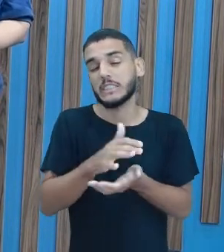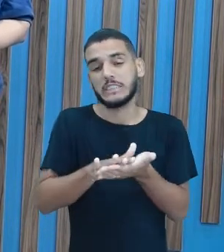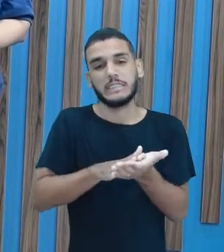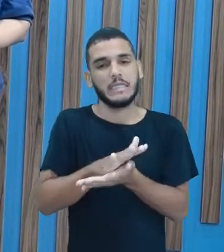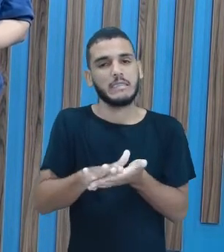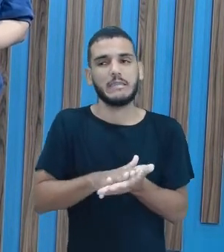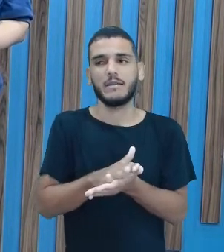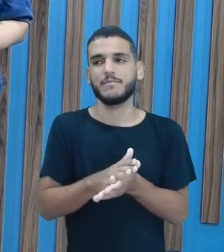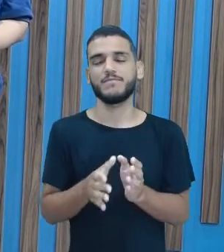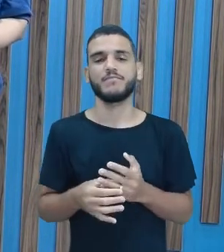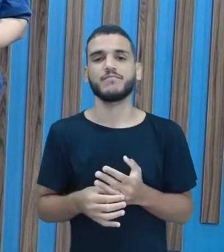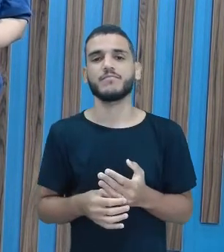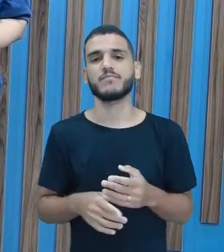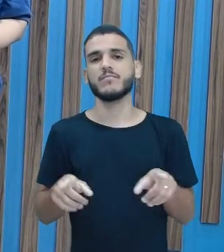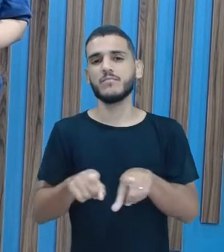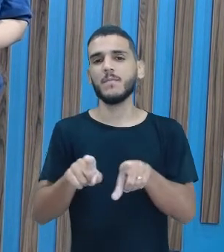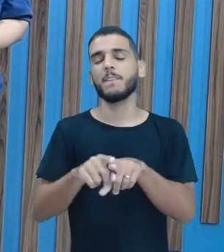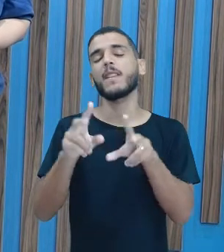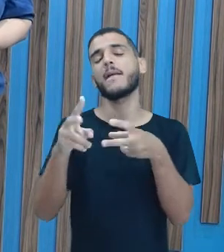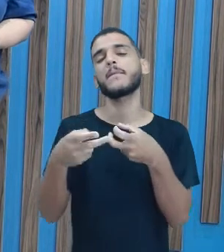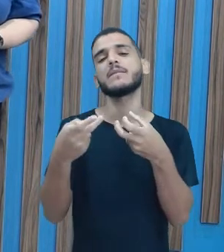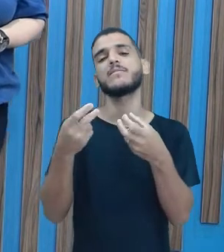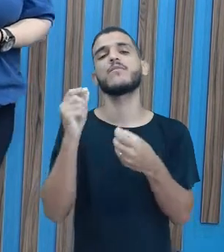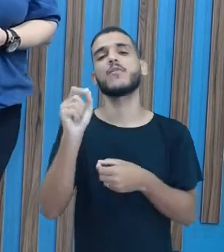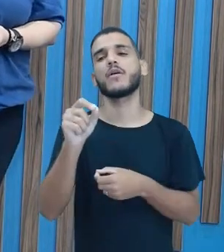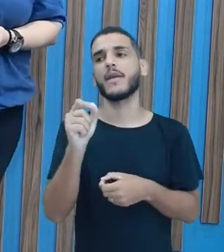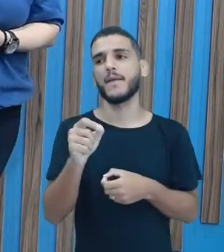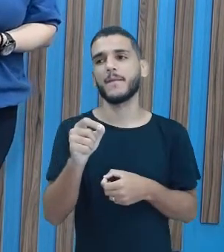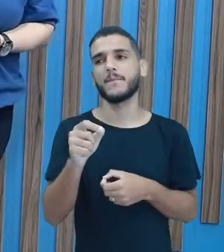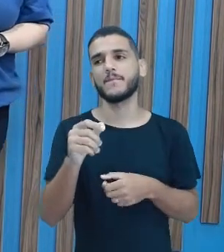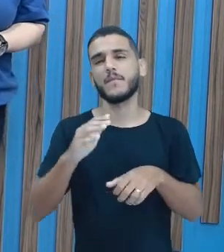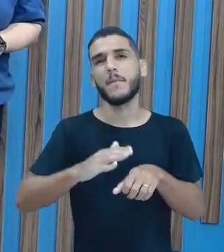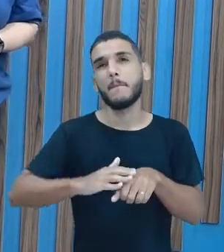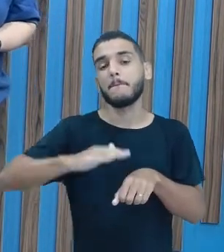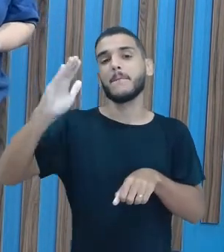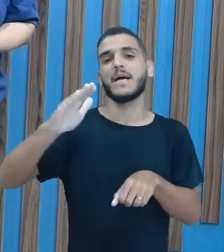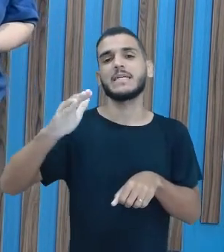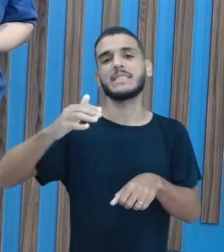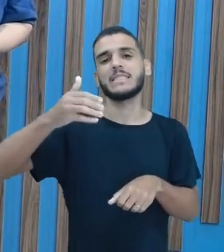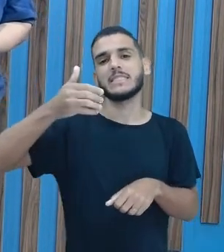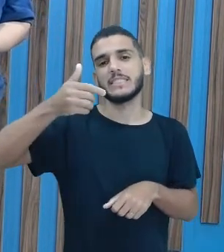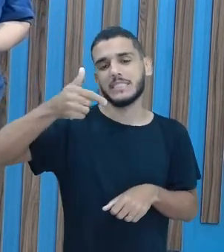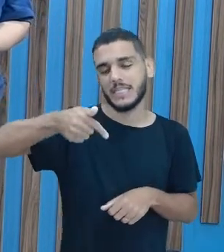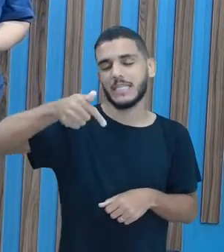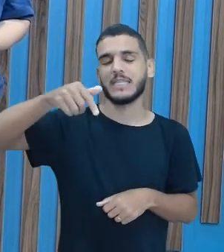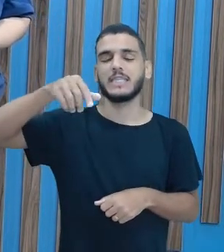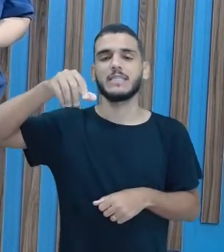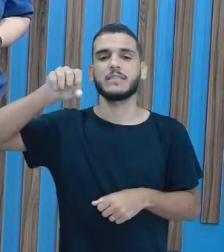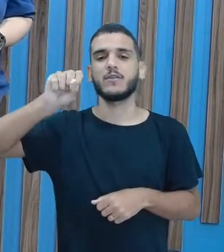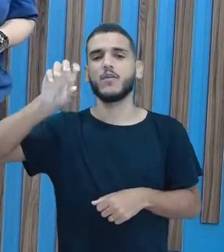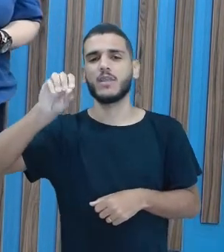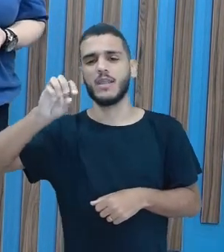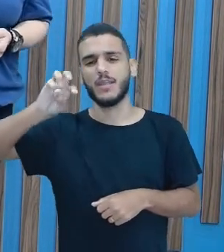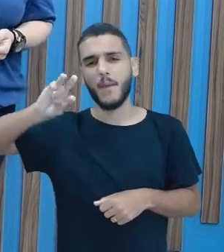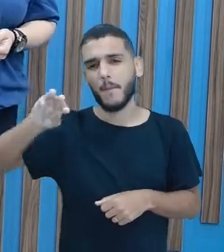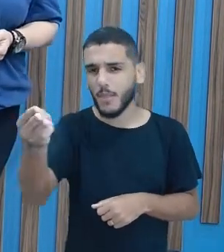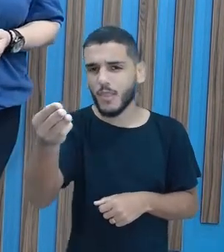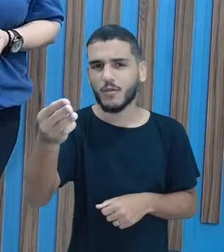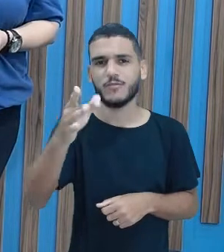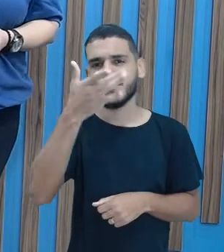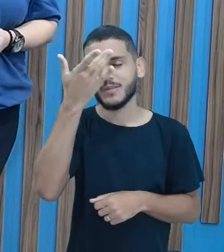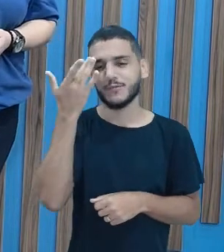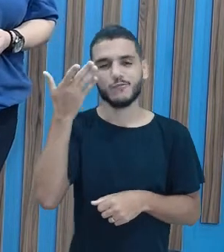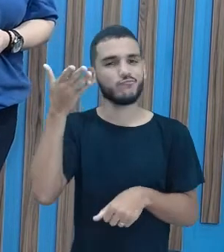Então, vimos também aí nesse vídeo que mais de 780 milhões de pessoas não têm